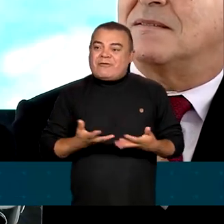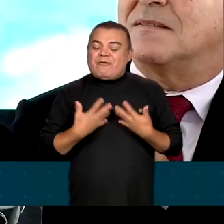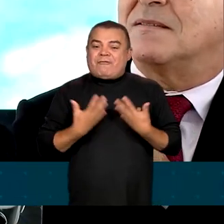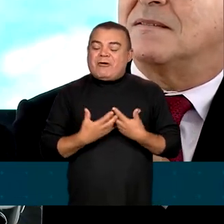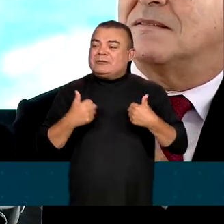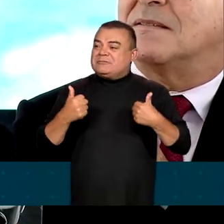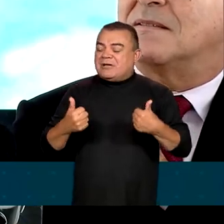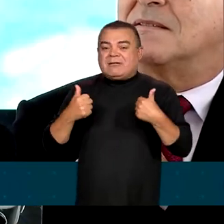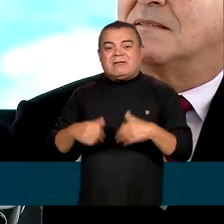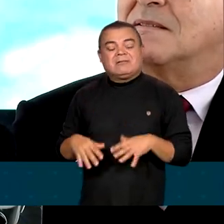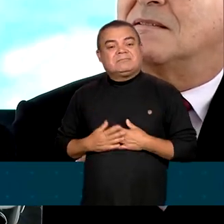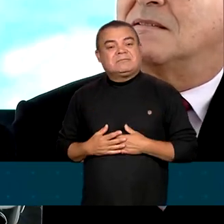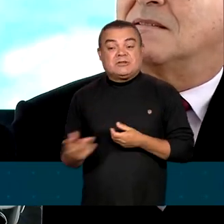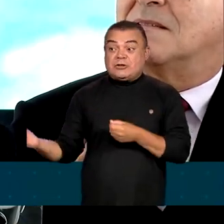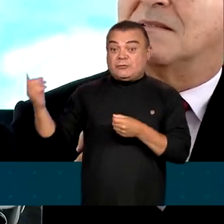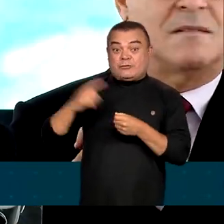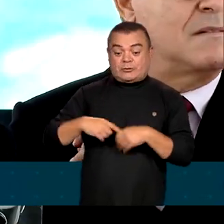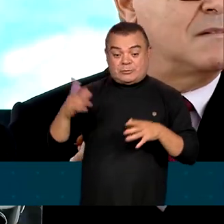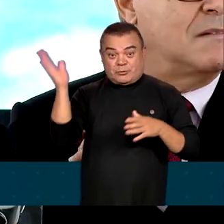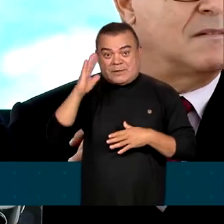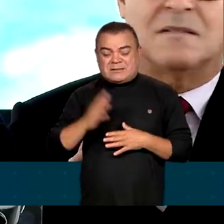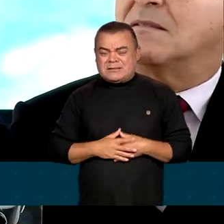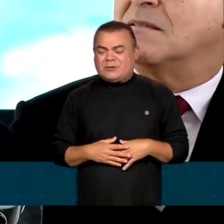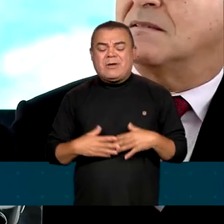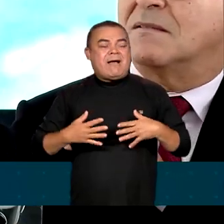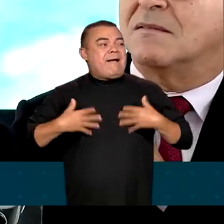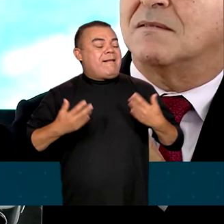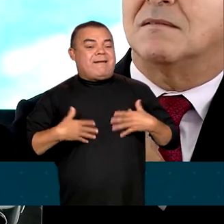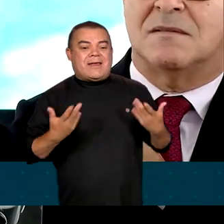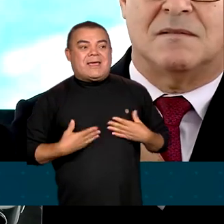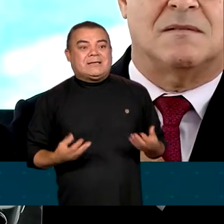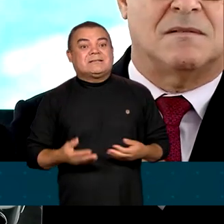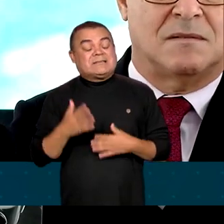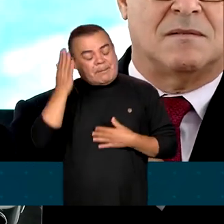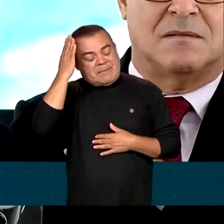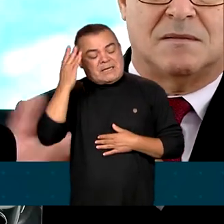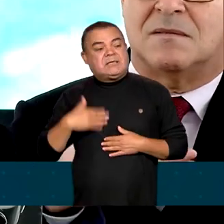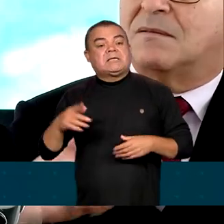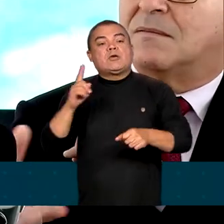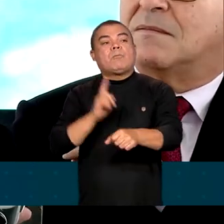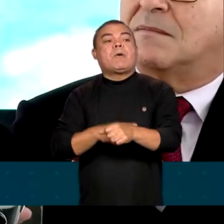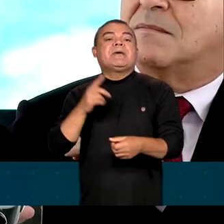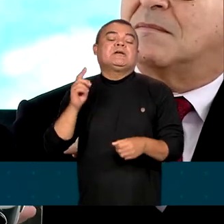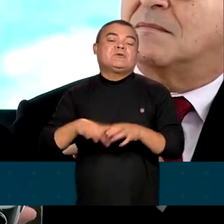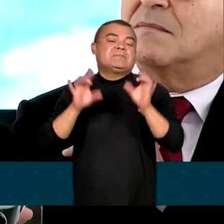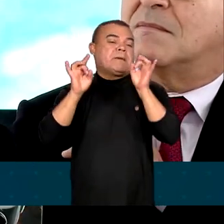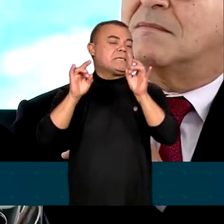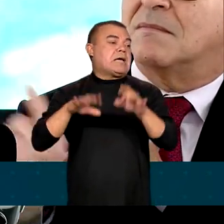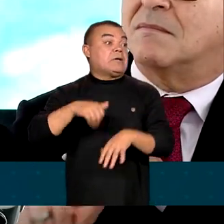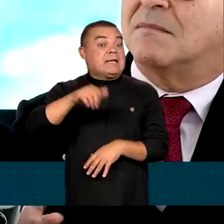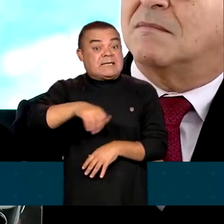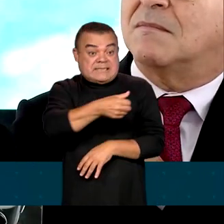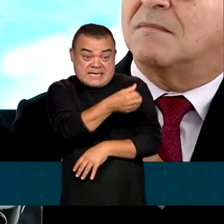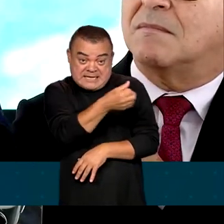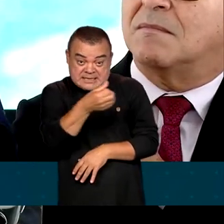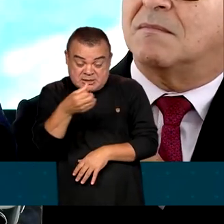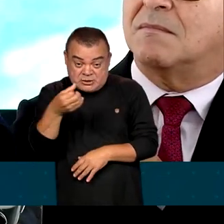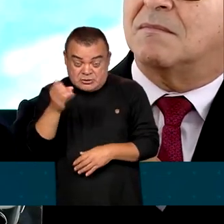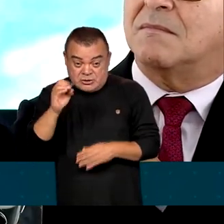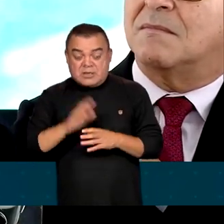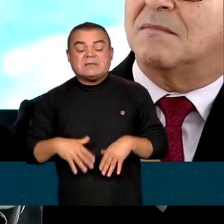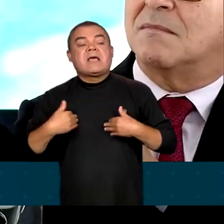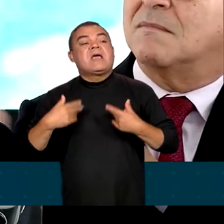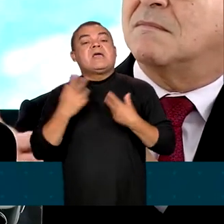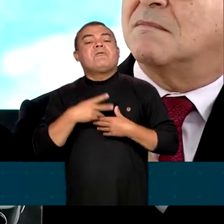e sentir que o Brasil vai dar certo, que vivemos um momento especial. Nesses 100 dias, eu relatei ontem ao